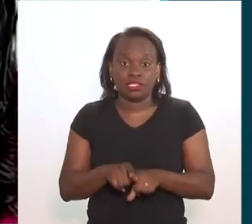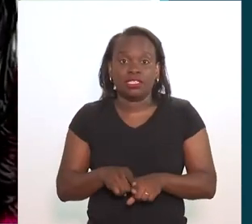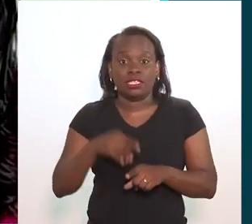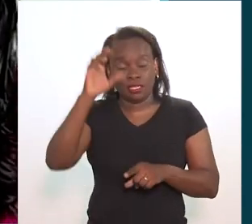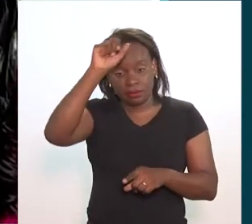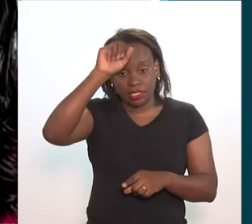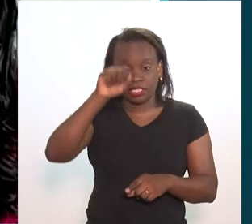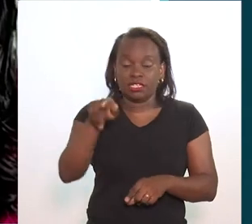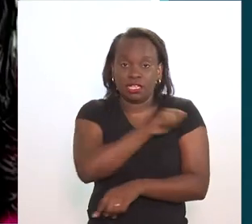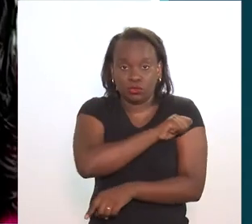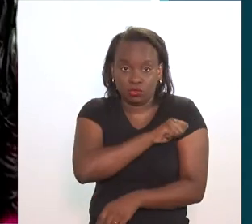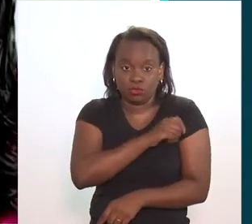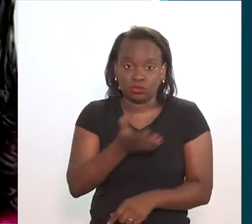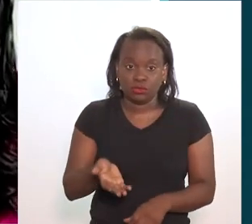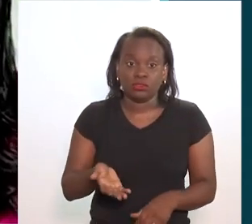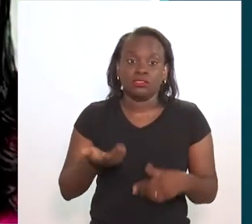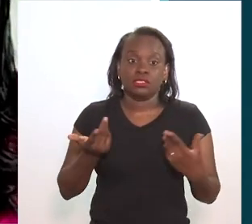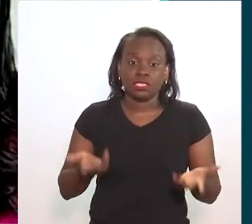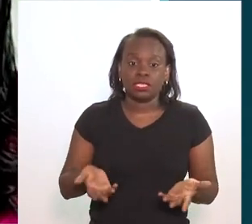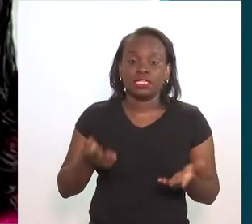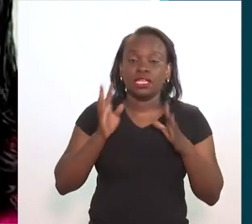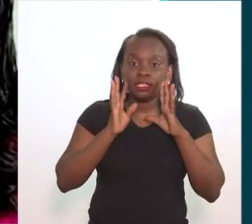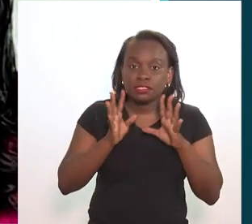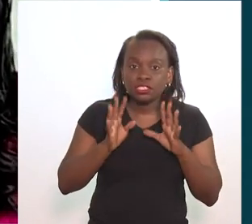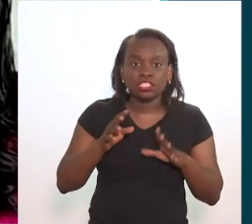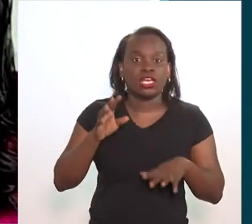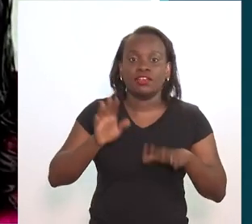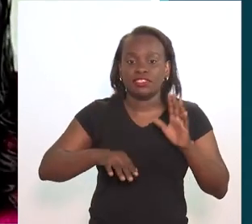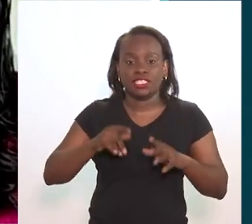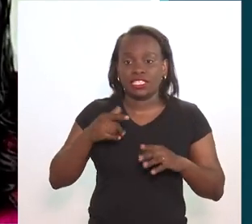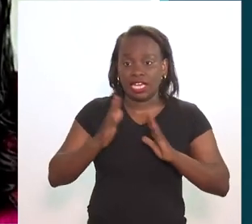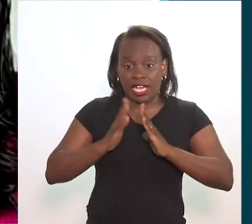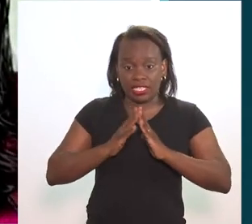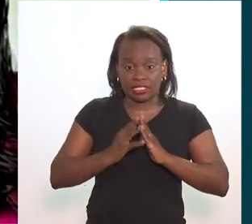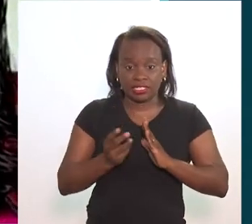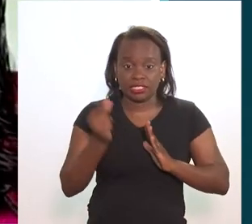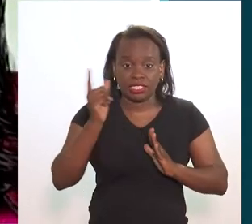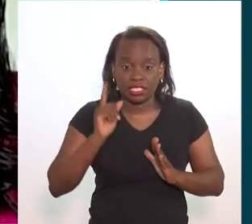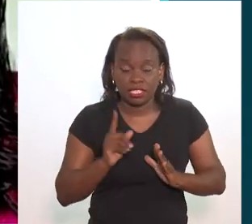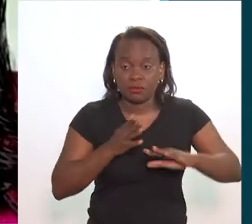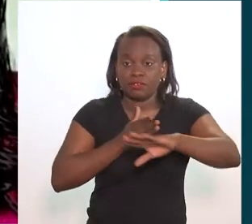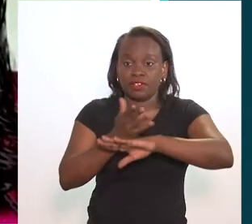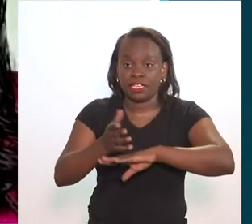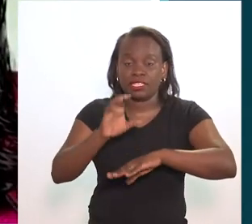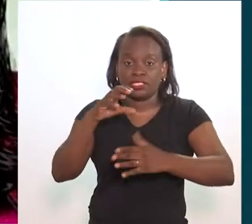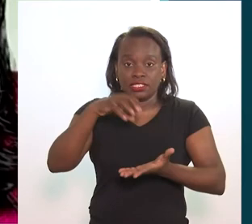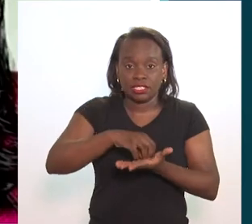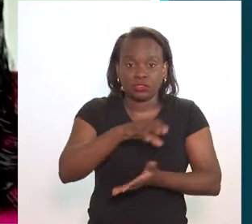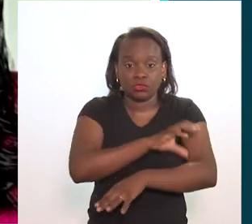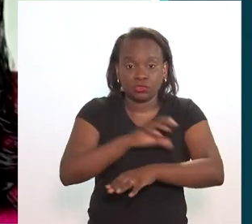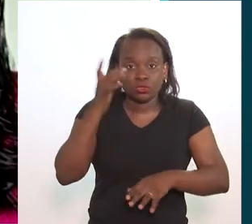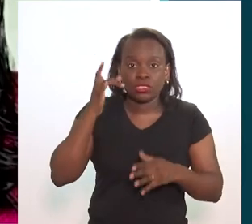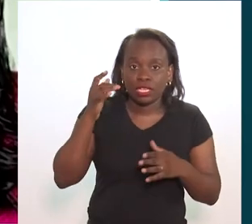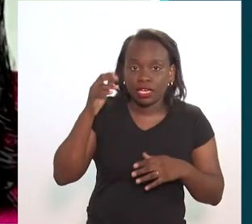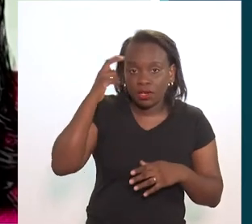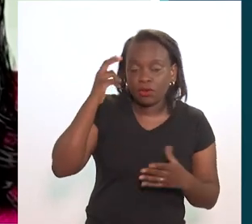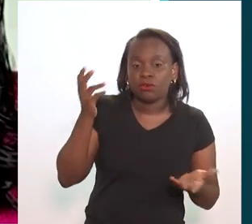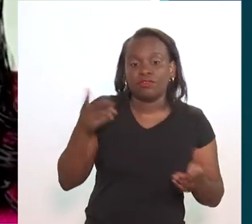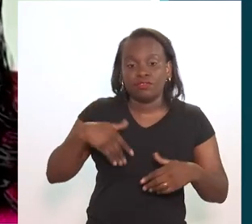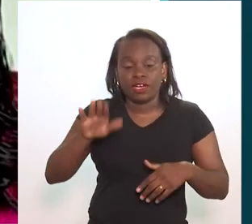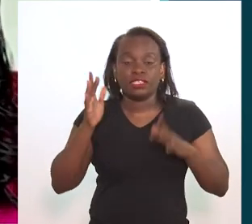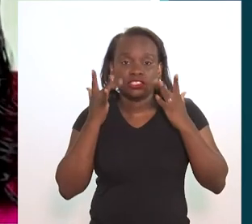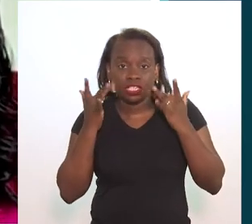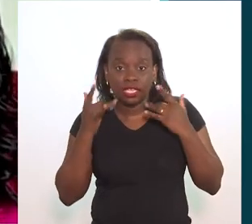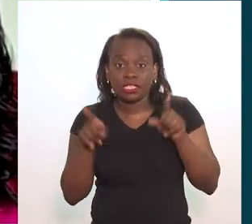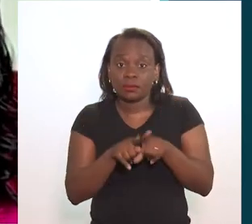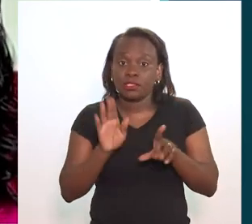porque... É, mas isso também é um aprendizado, isso também faz parte do aprendizado do aluno, ele assistir, mesmo que